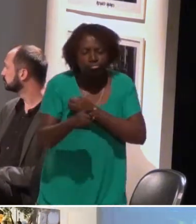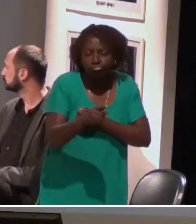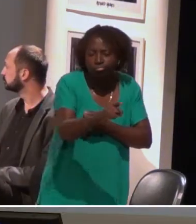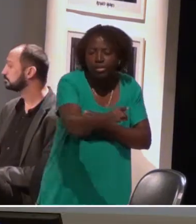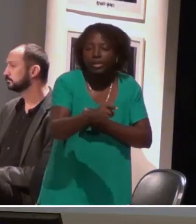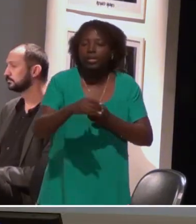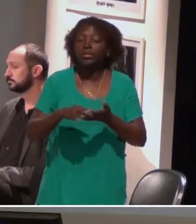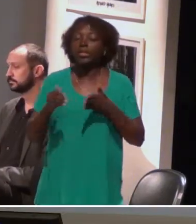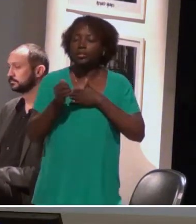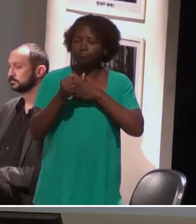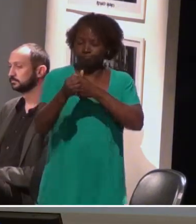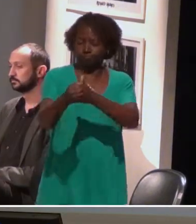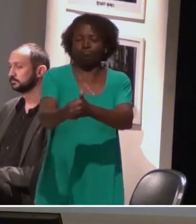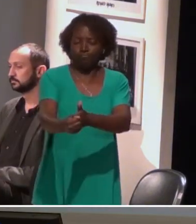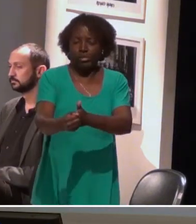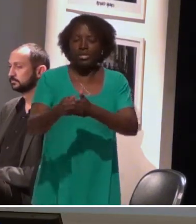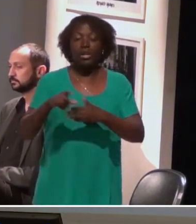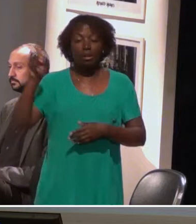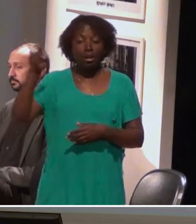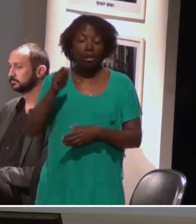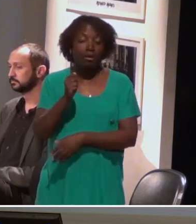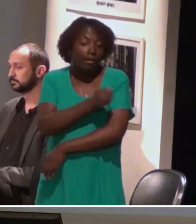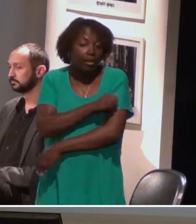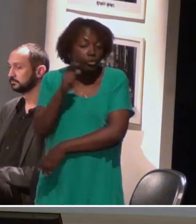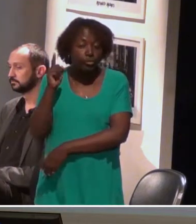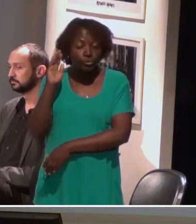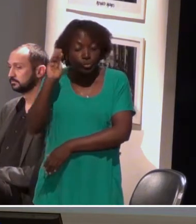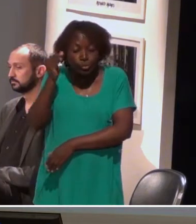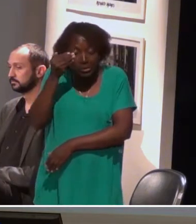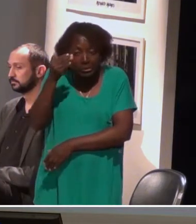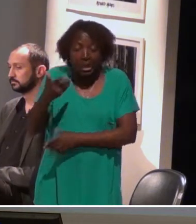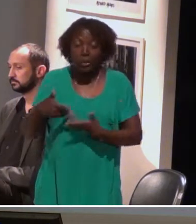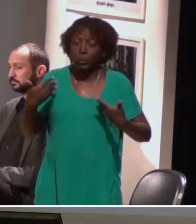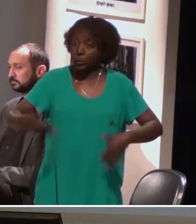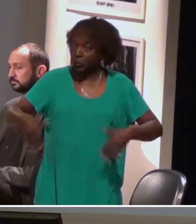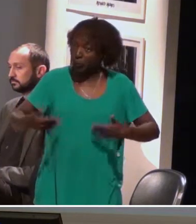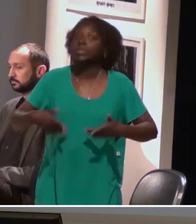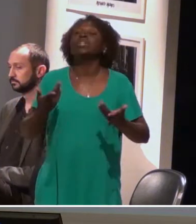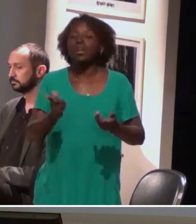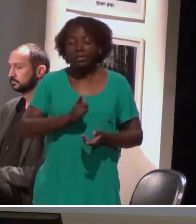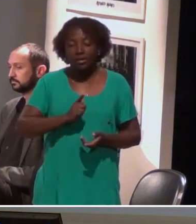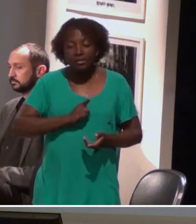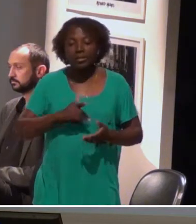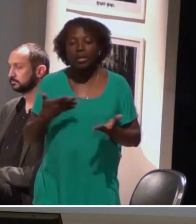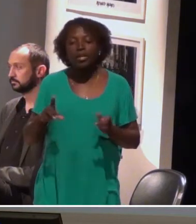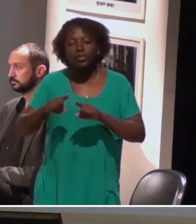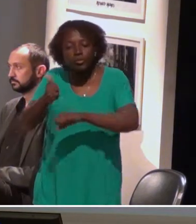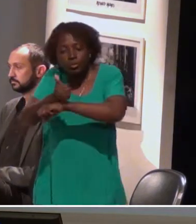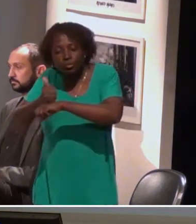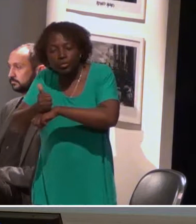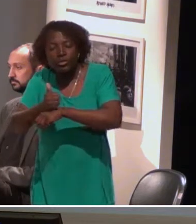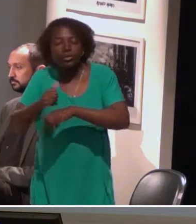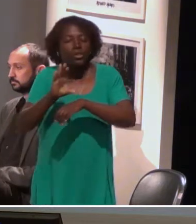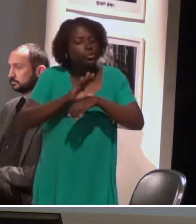o guia-intérprete, porque lá nós temos muitos alunos surdos e cegos na rede, então nós temos também os guias intérpretes. E,